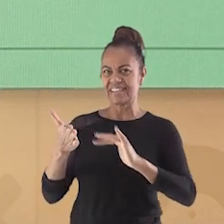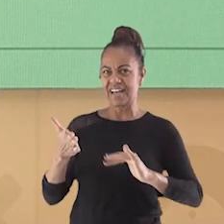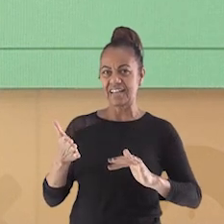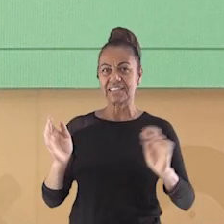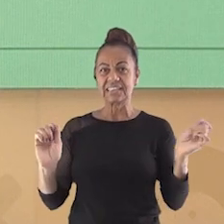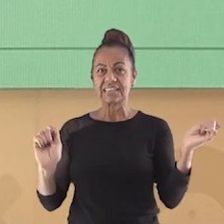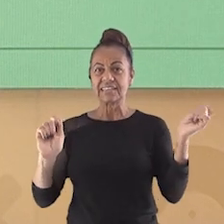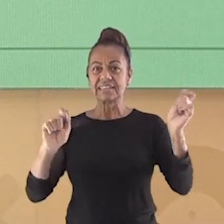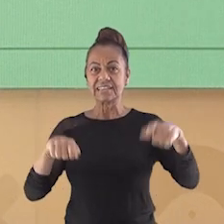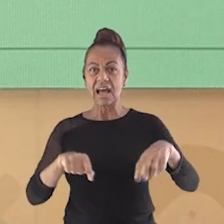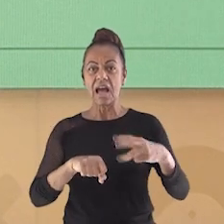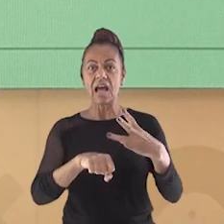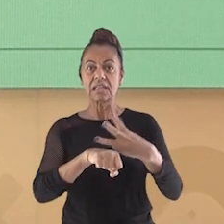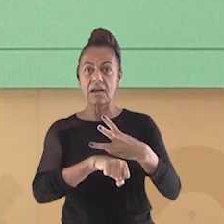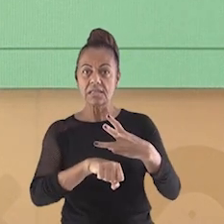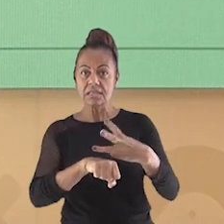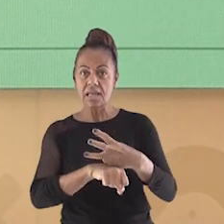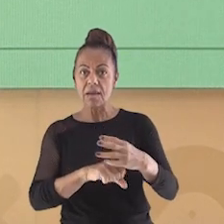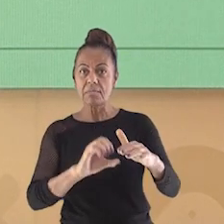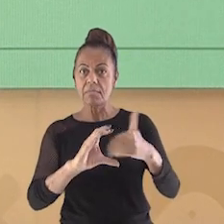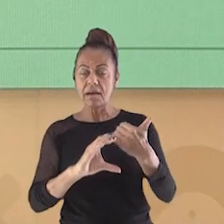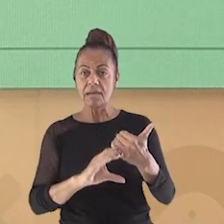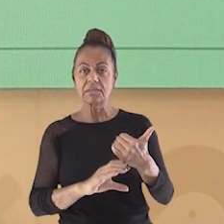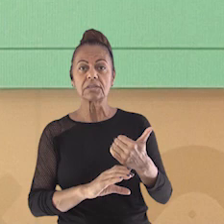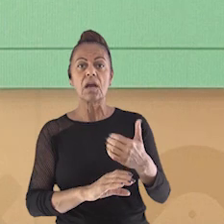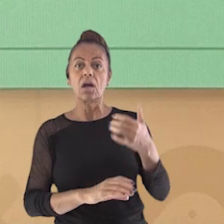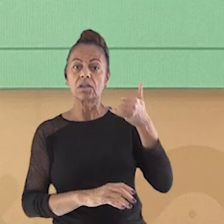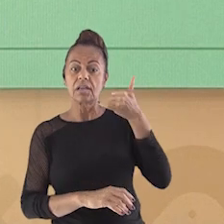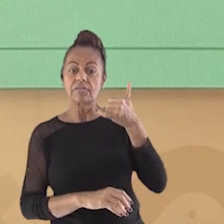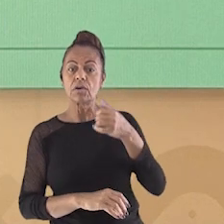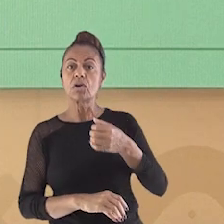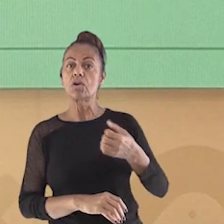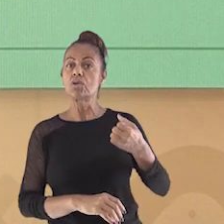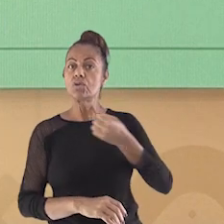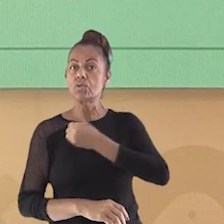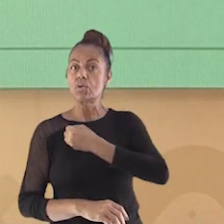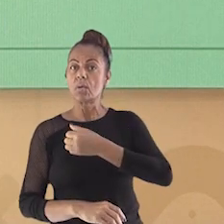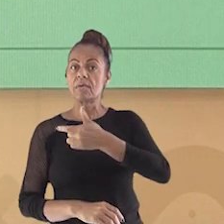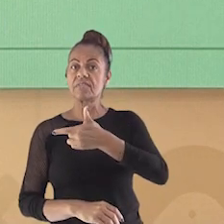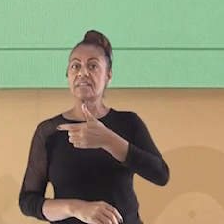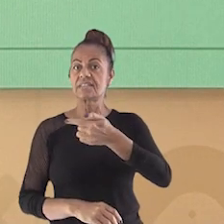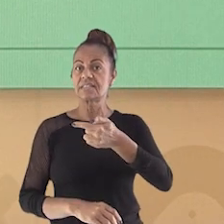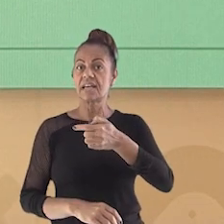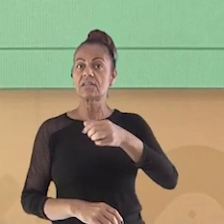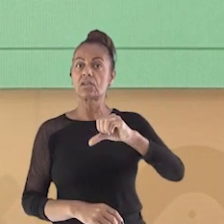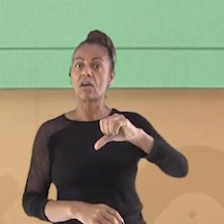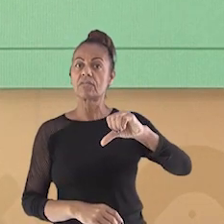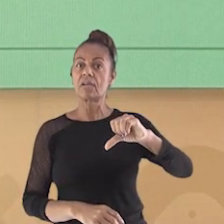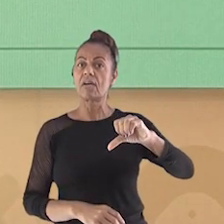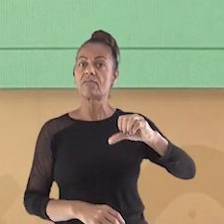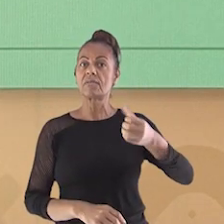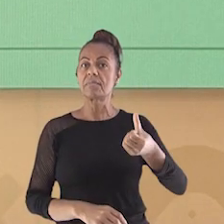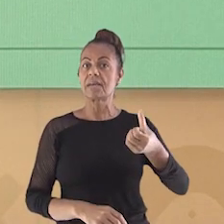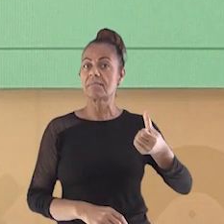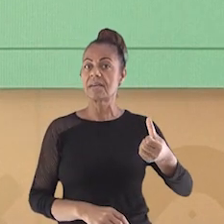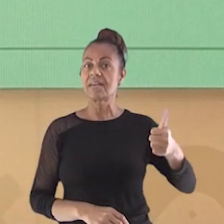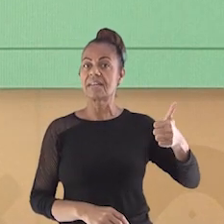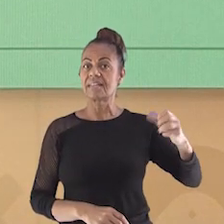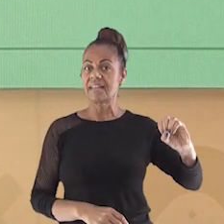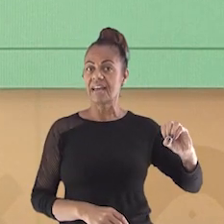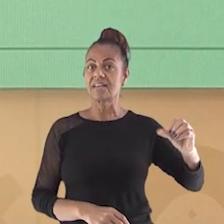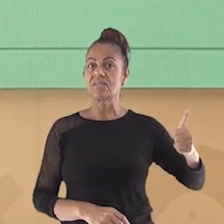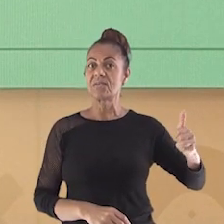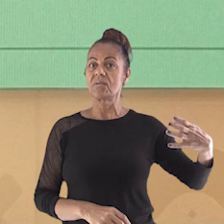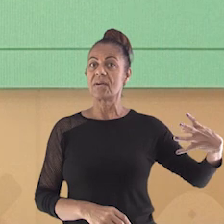Você pode enviar através do WhatsApp, pelo telefone 27 9966 10